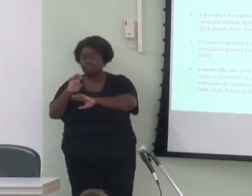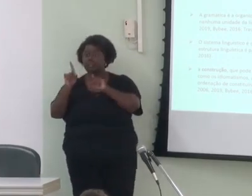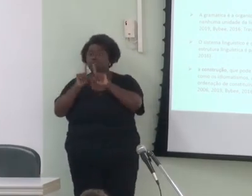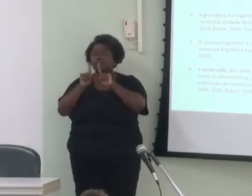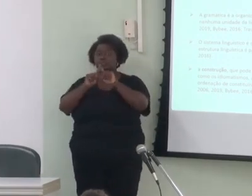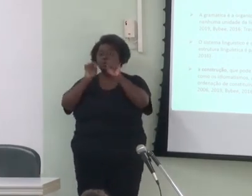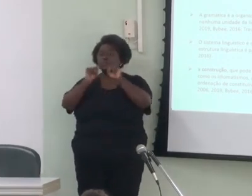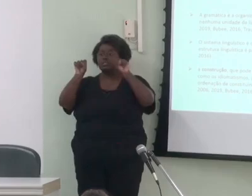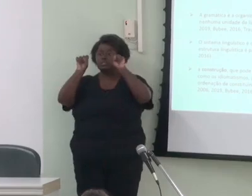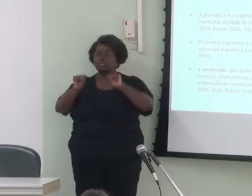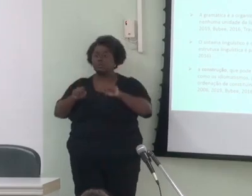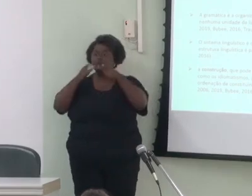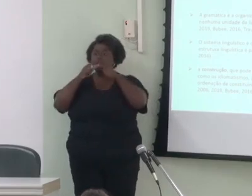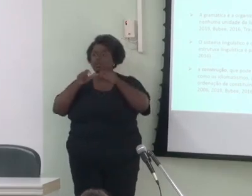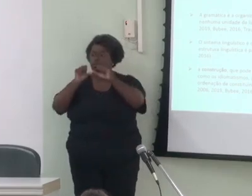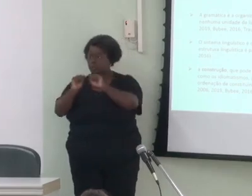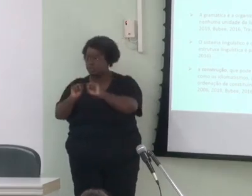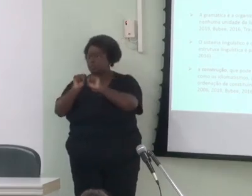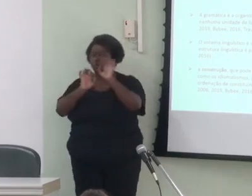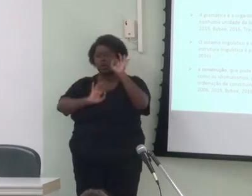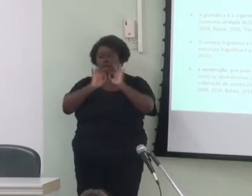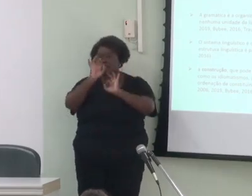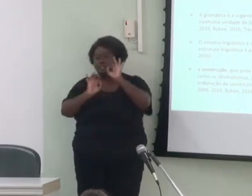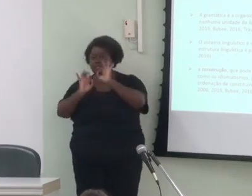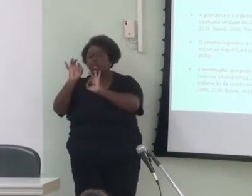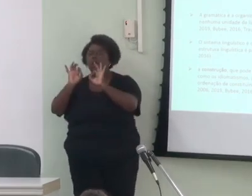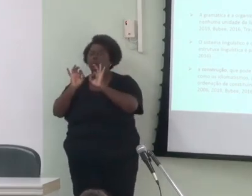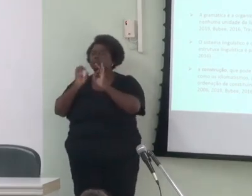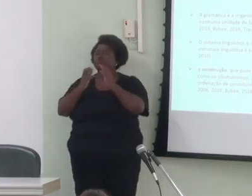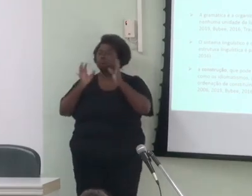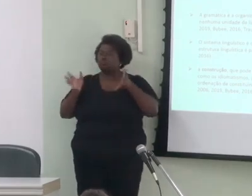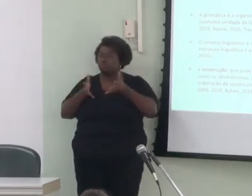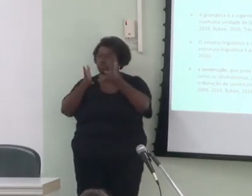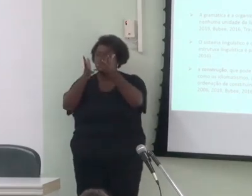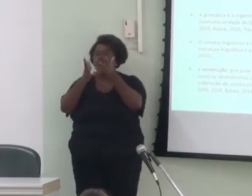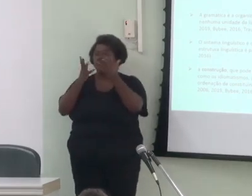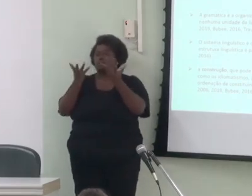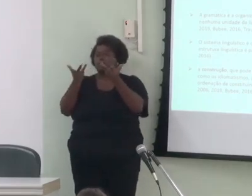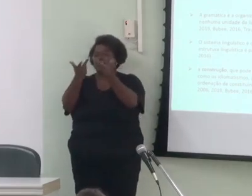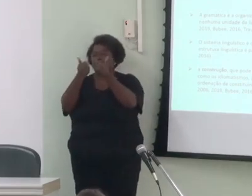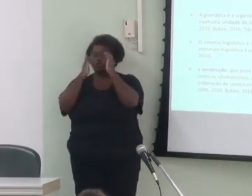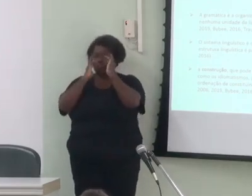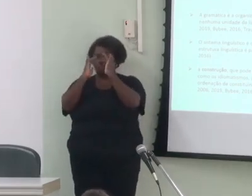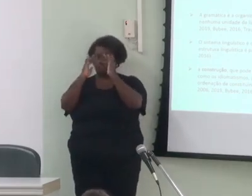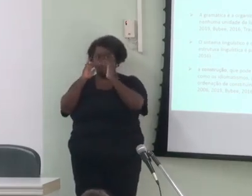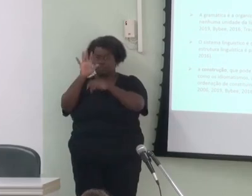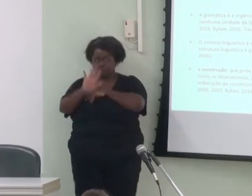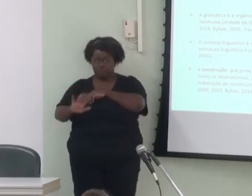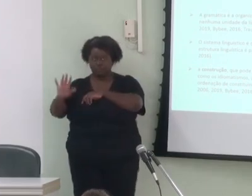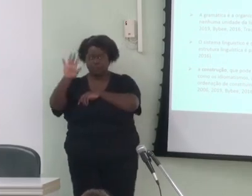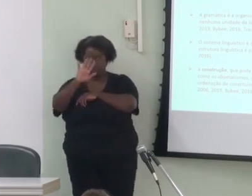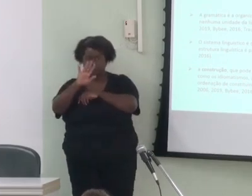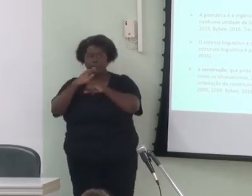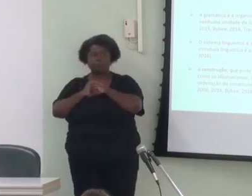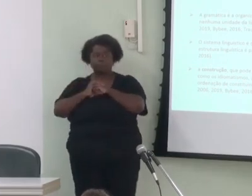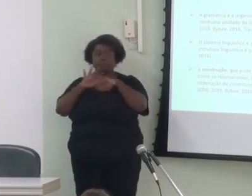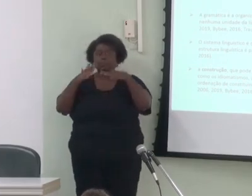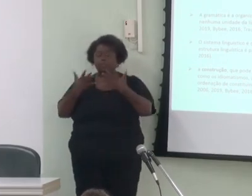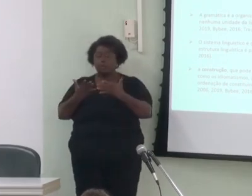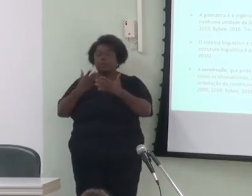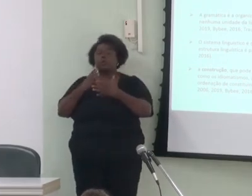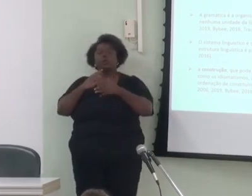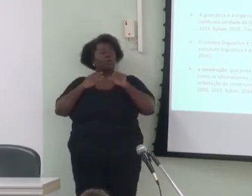linguístico é organizado e motivado por habilidades cognitivas gerais Nesse contexto a unidade fundamental de